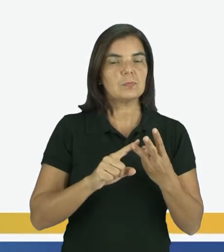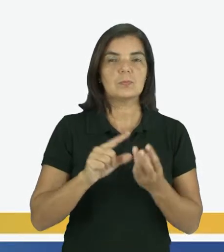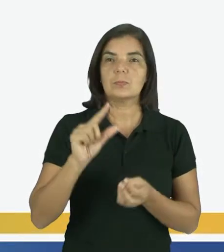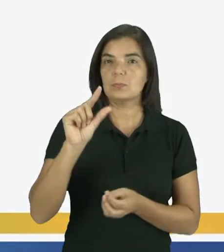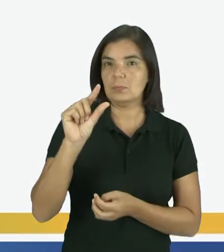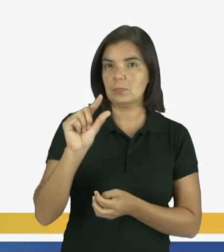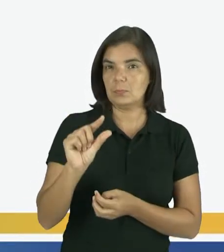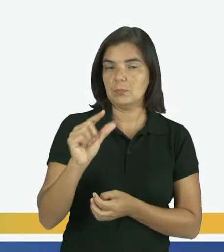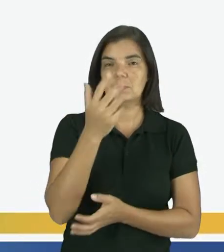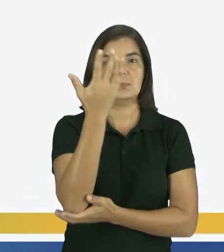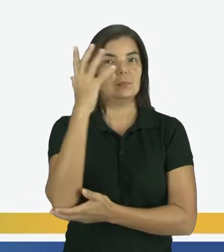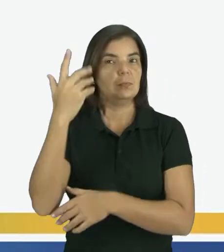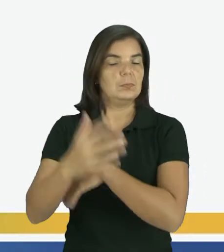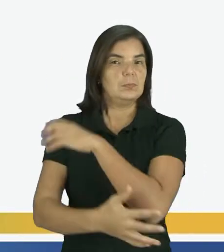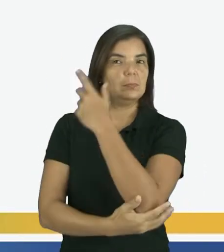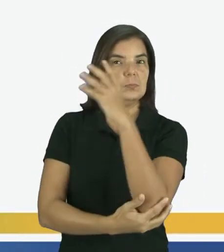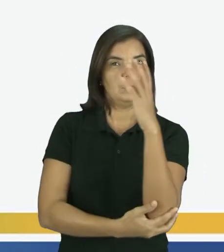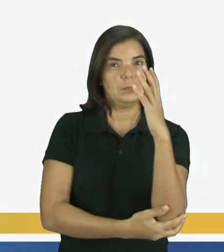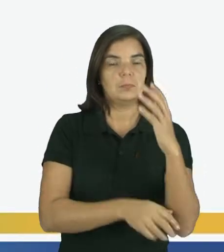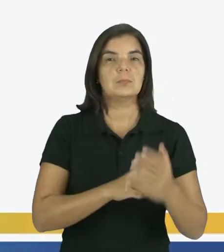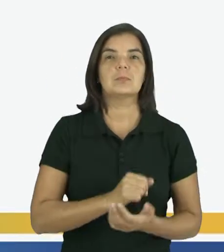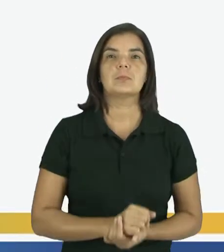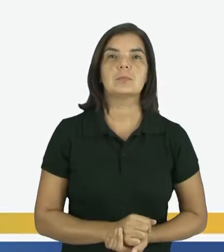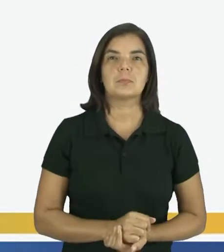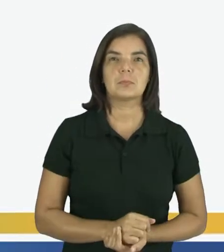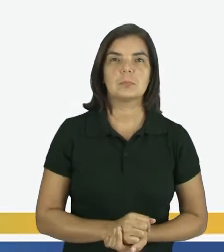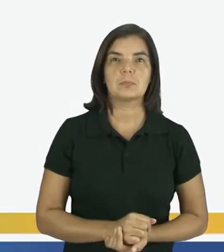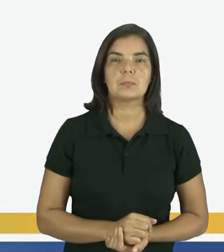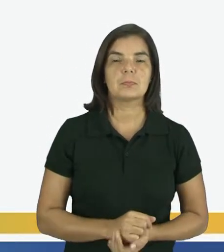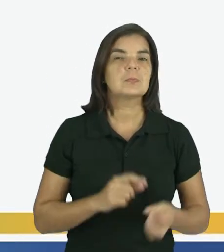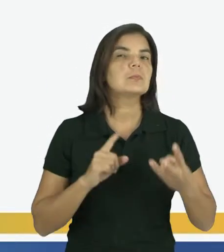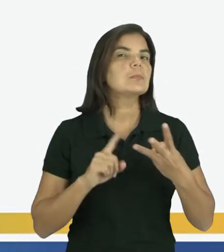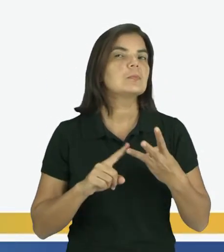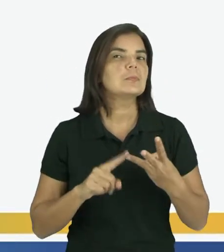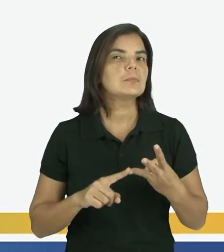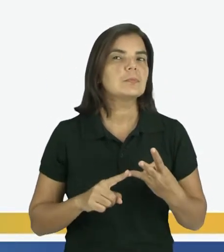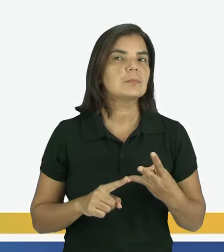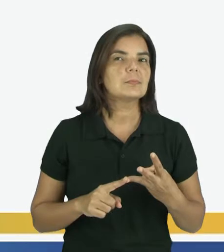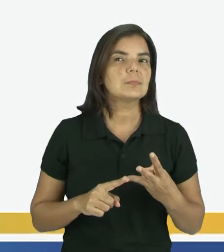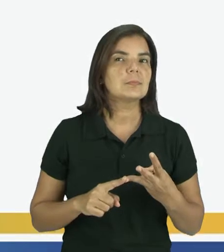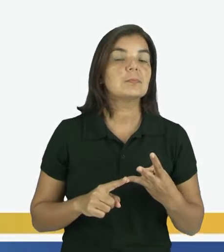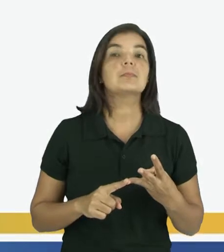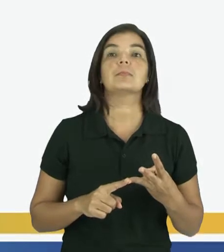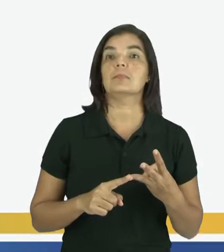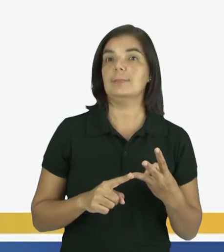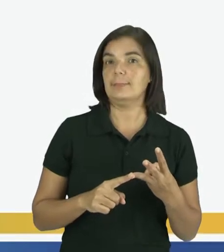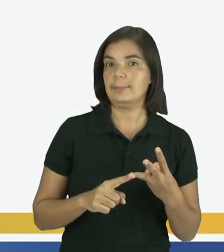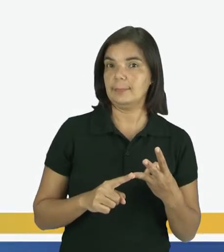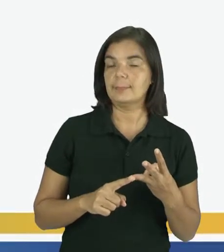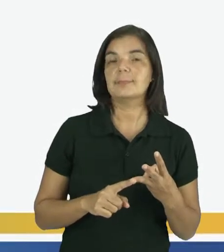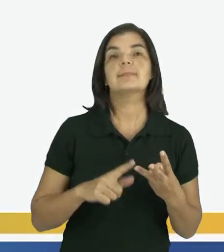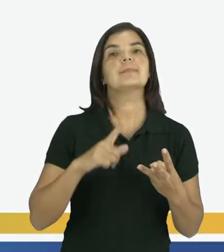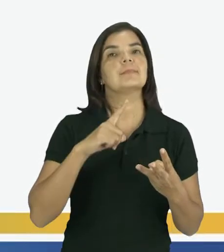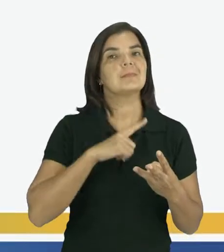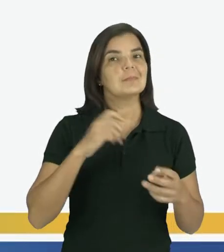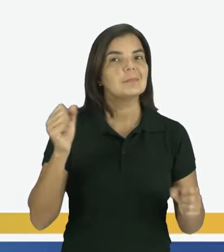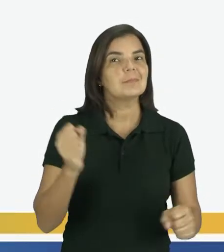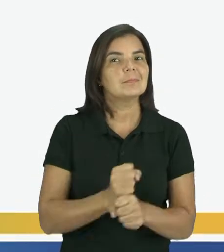árvores, né? E na terceira? Ah, já temos